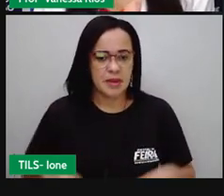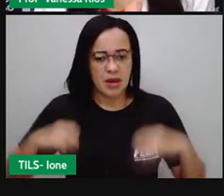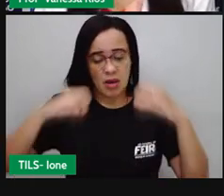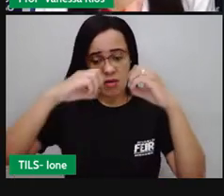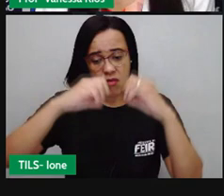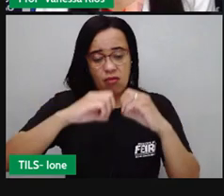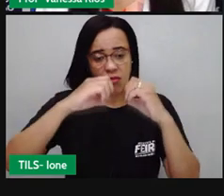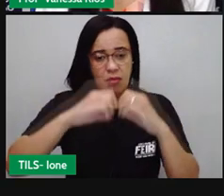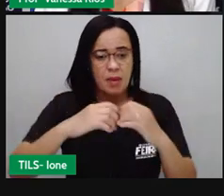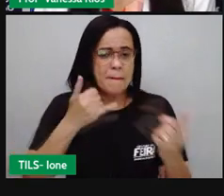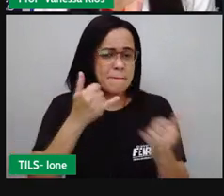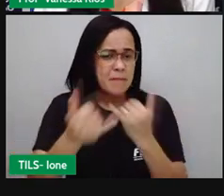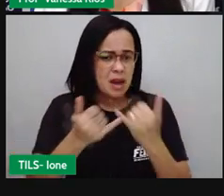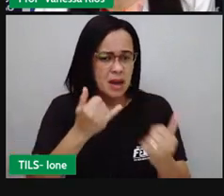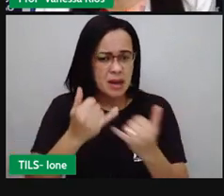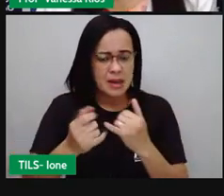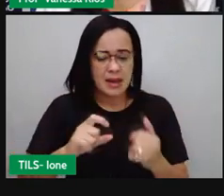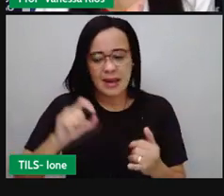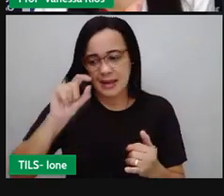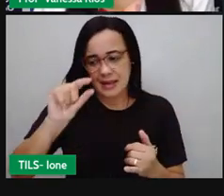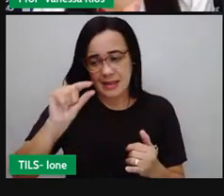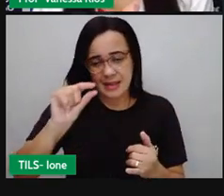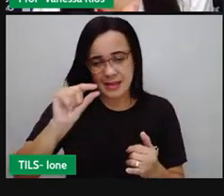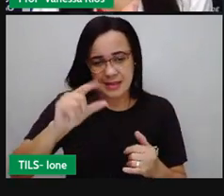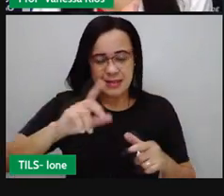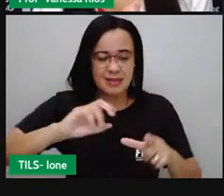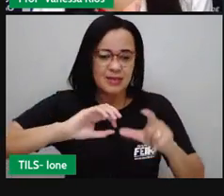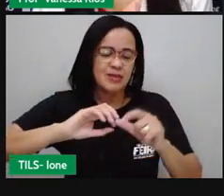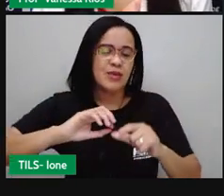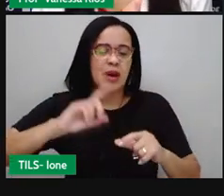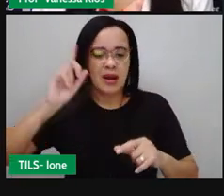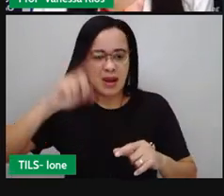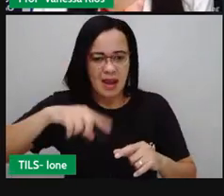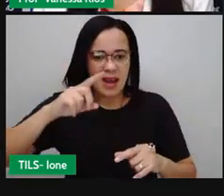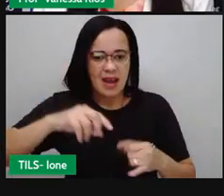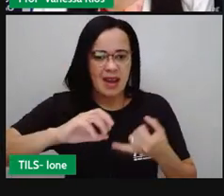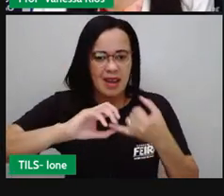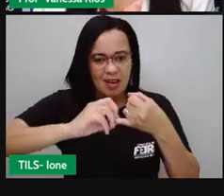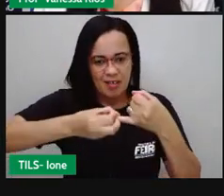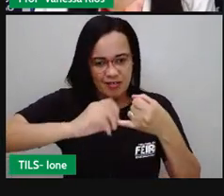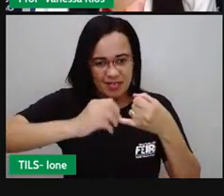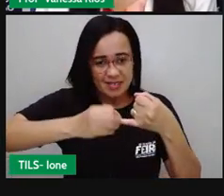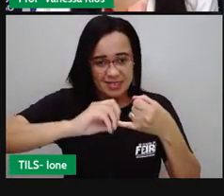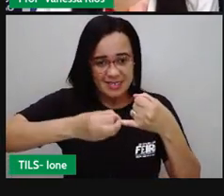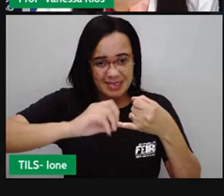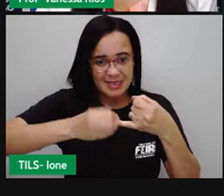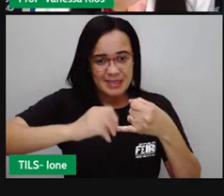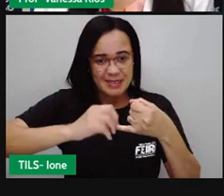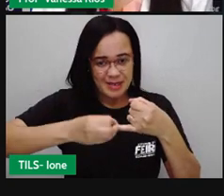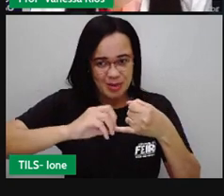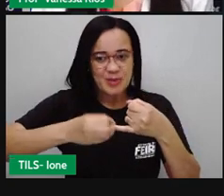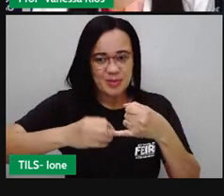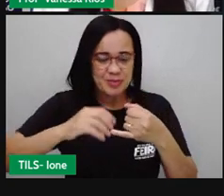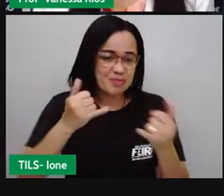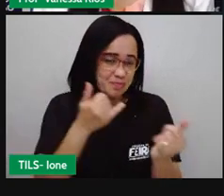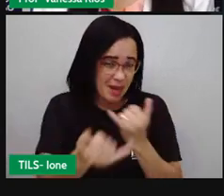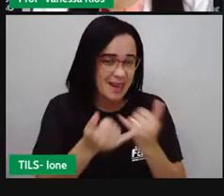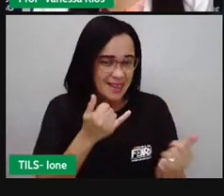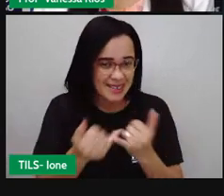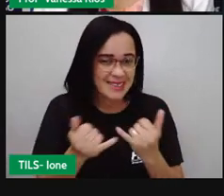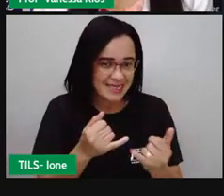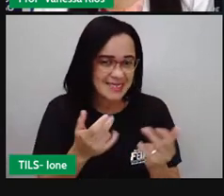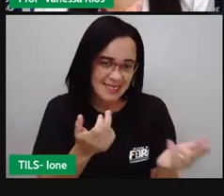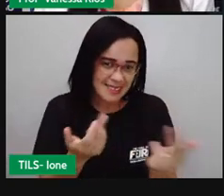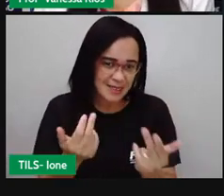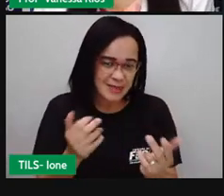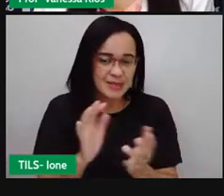formato de um caroço de feijão. Então é comum a gente associar essa imagem, né? De um caroço de feijão. Mas os tamanhos